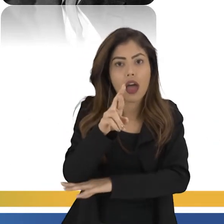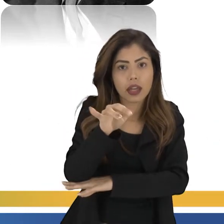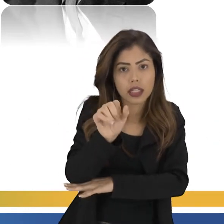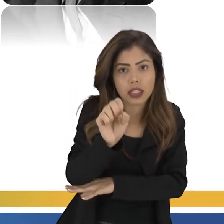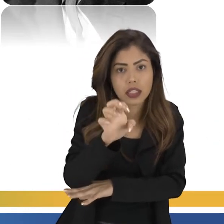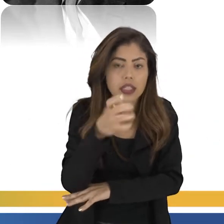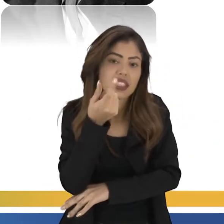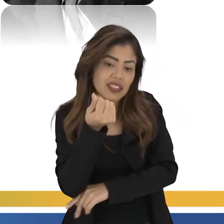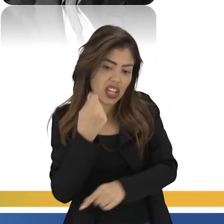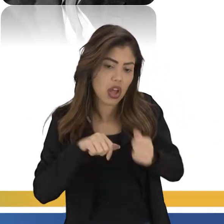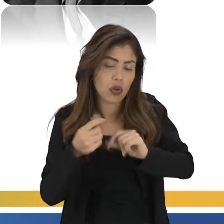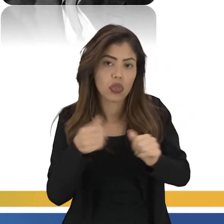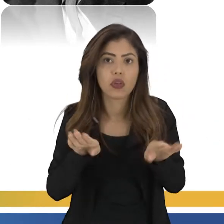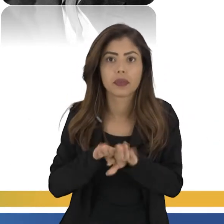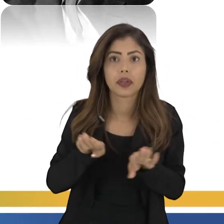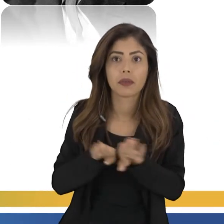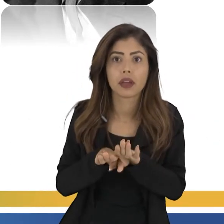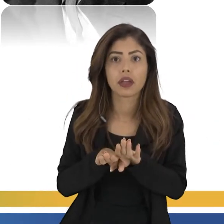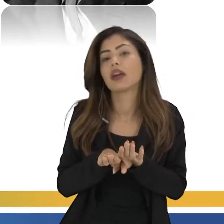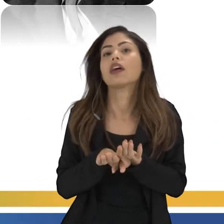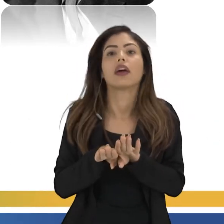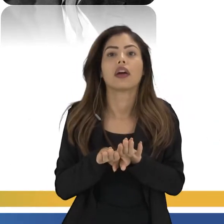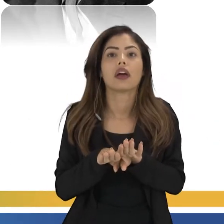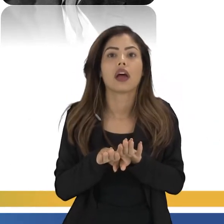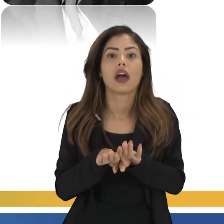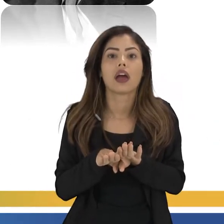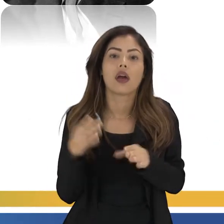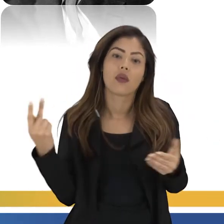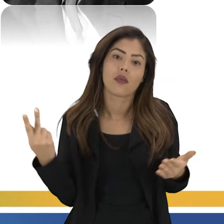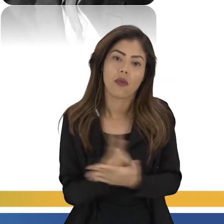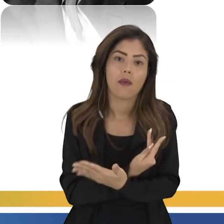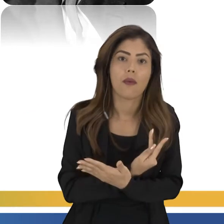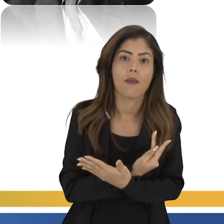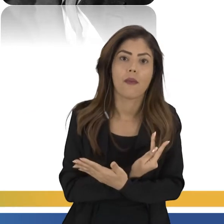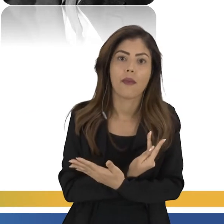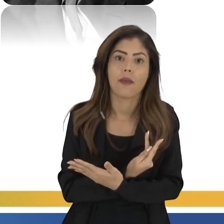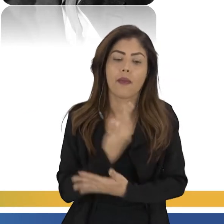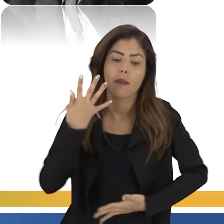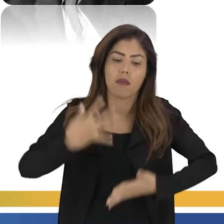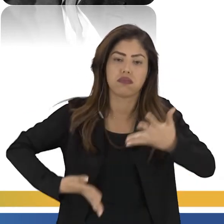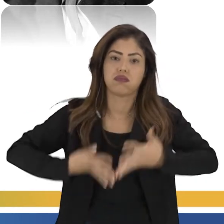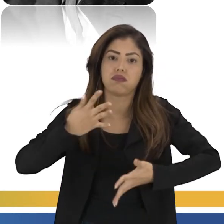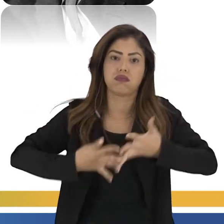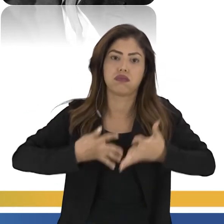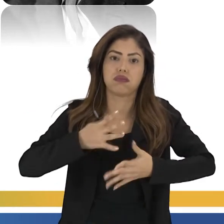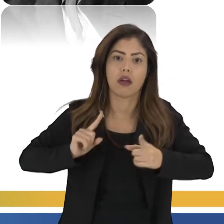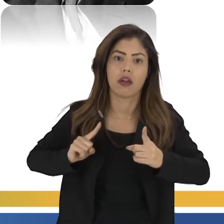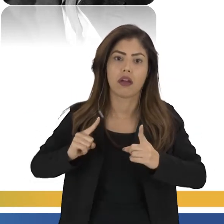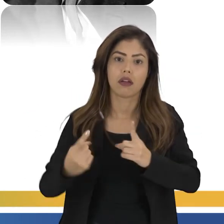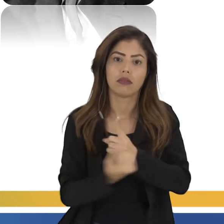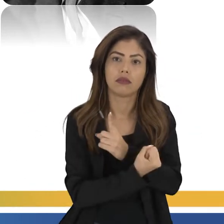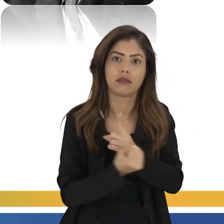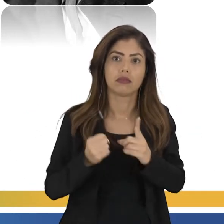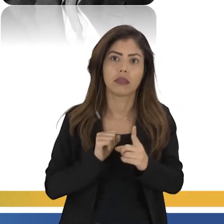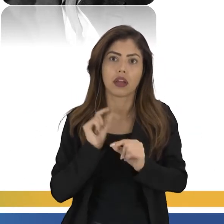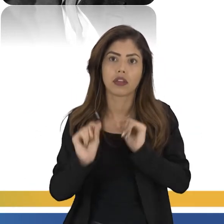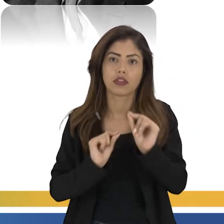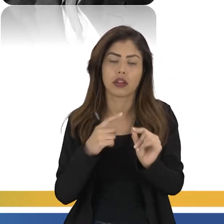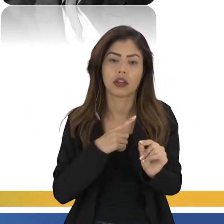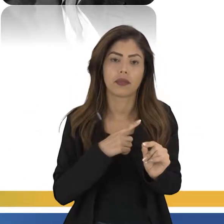econômica e os violentos conflitos sociais que ela gerava, né? Então